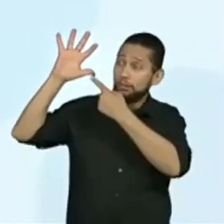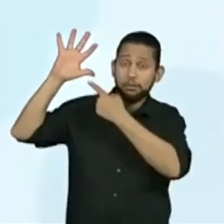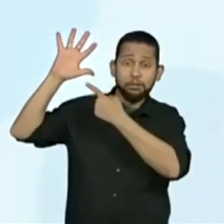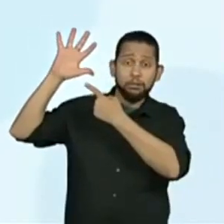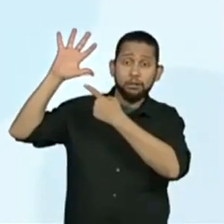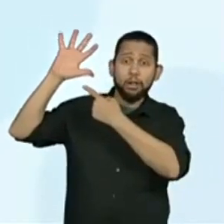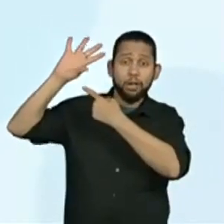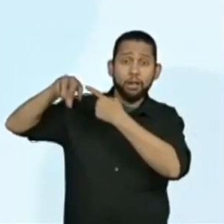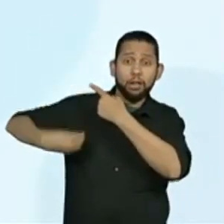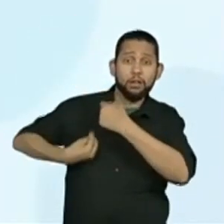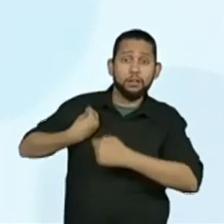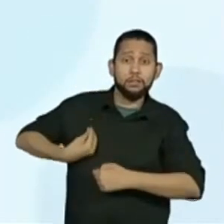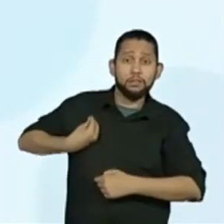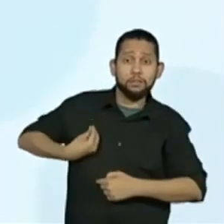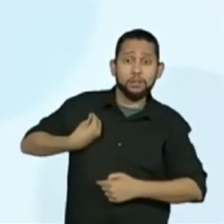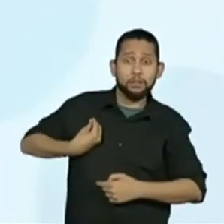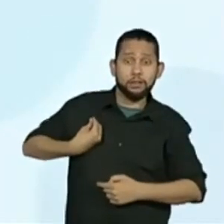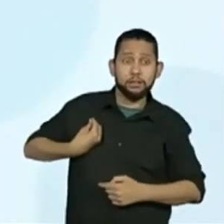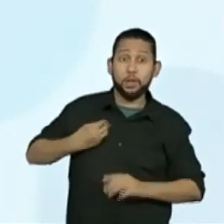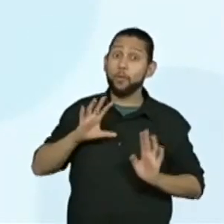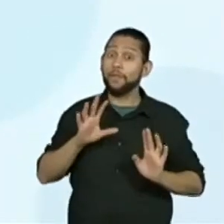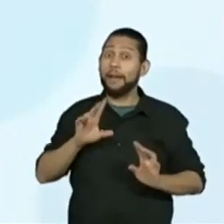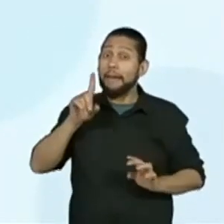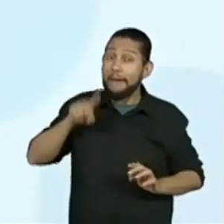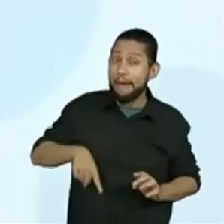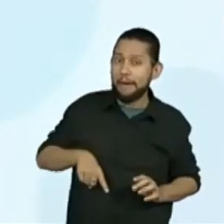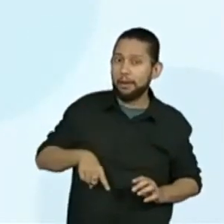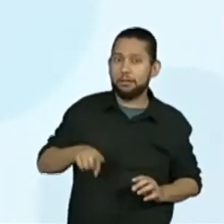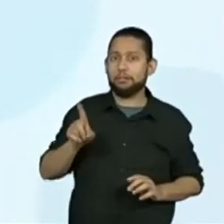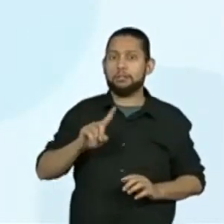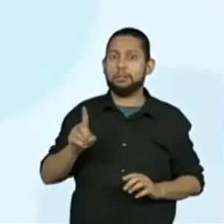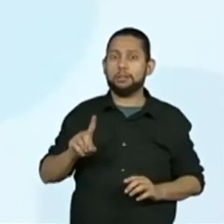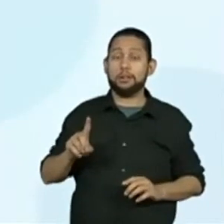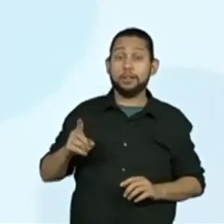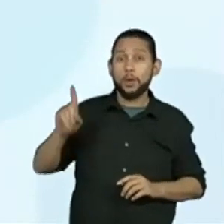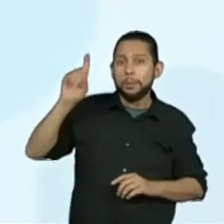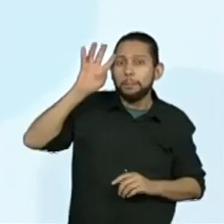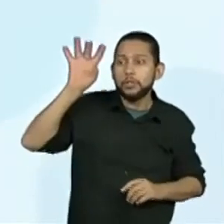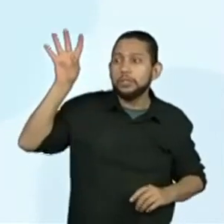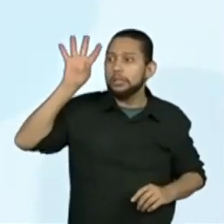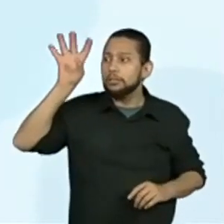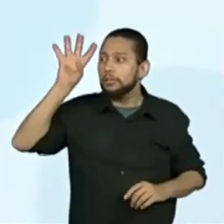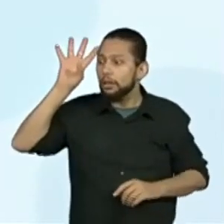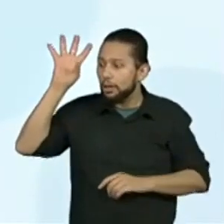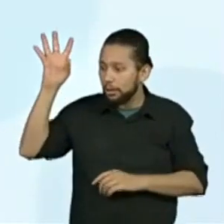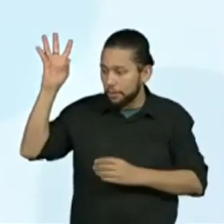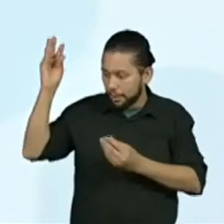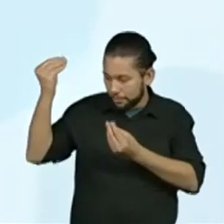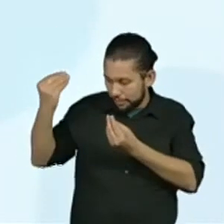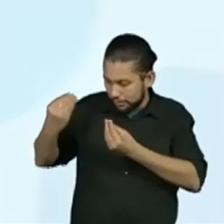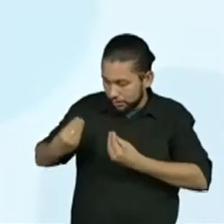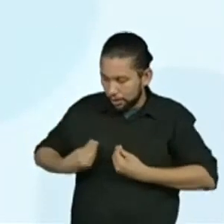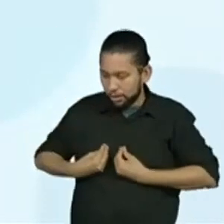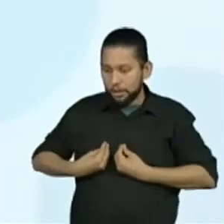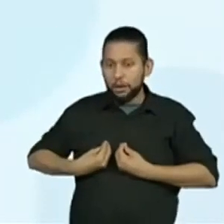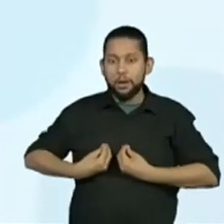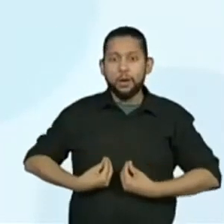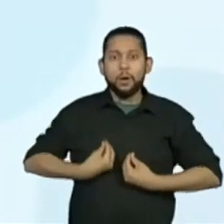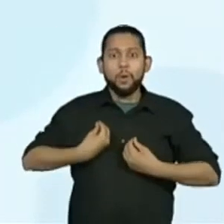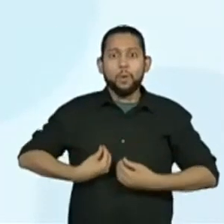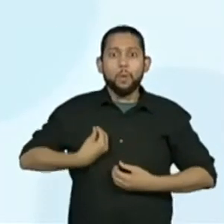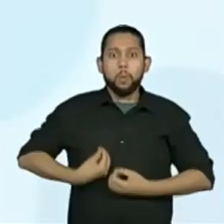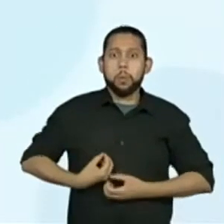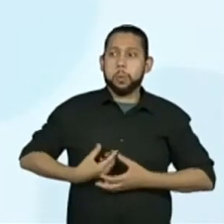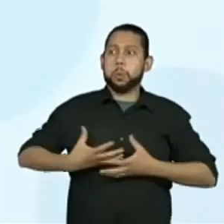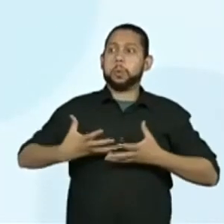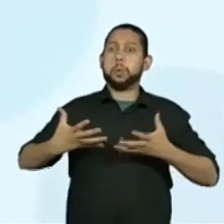Só que eu não vou colocar é, eu não vou afirmar. Eu vou colocar desperta, tá? Eu já explico o porquê.